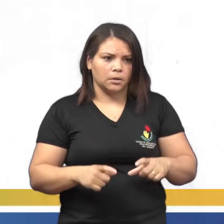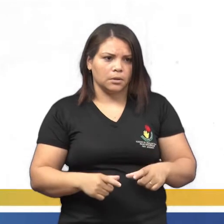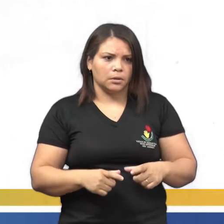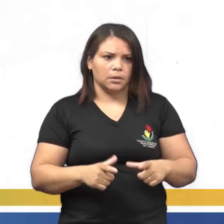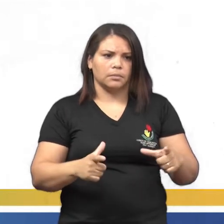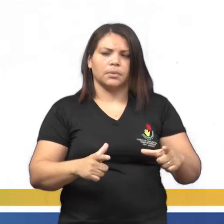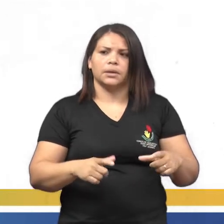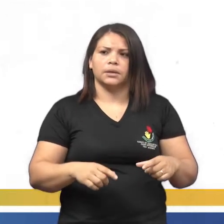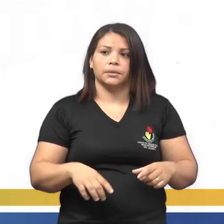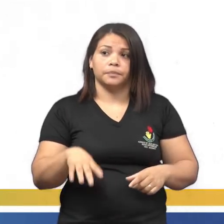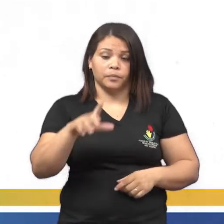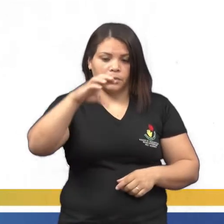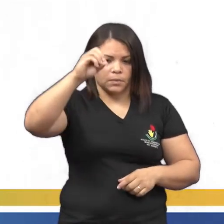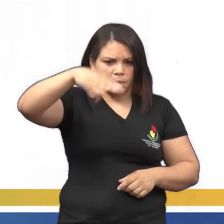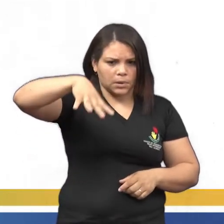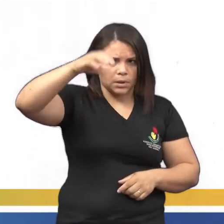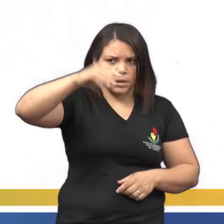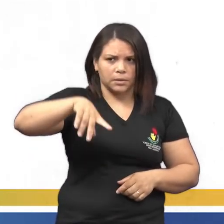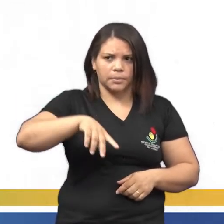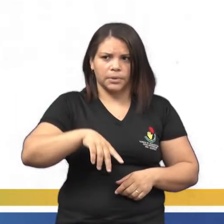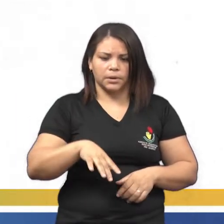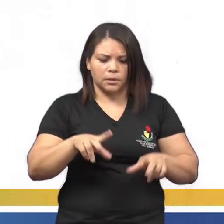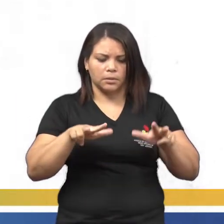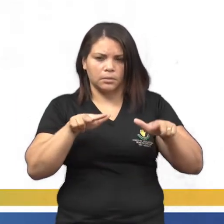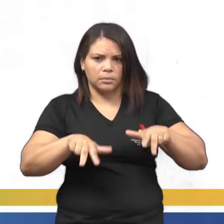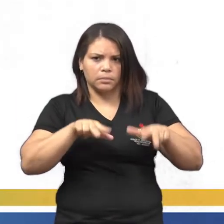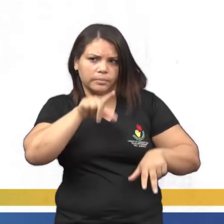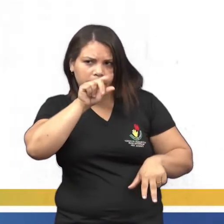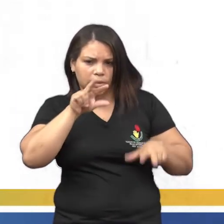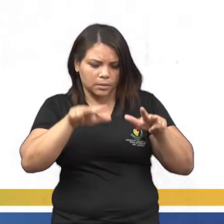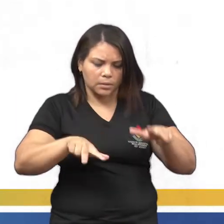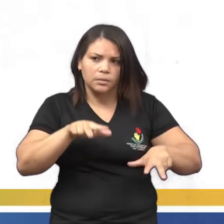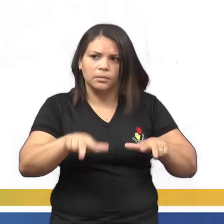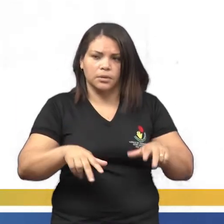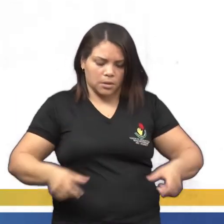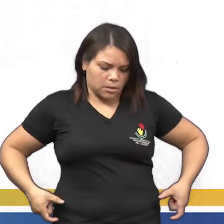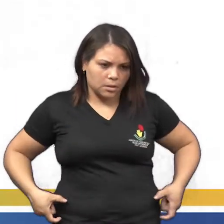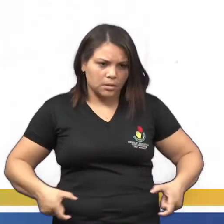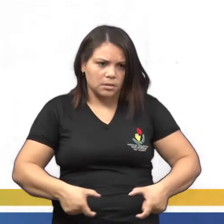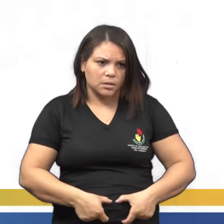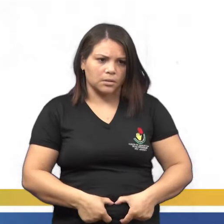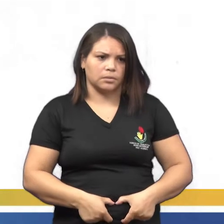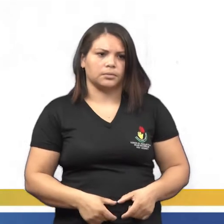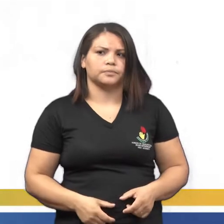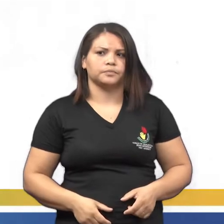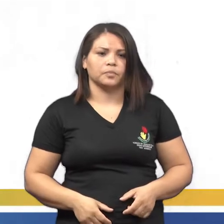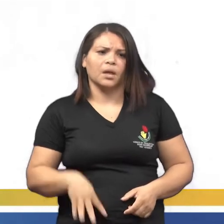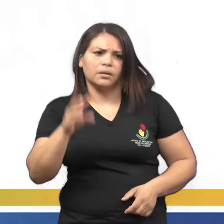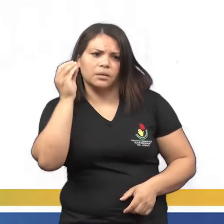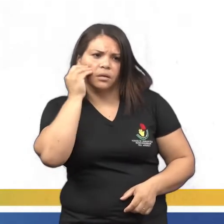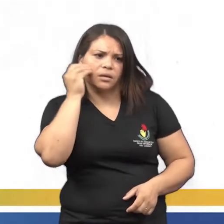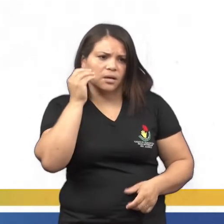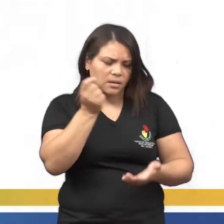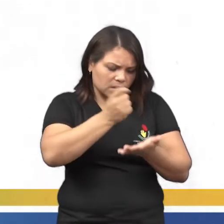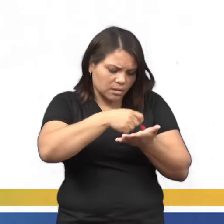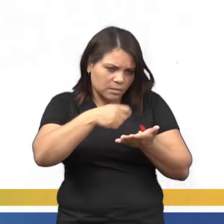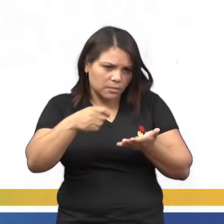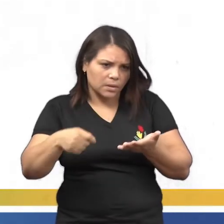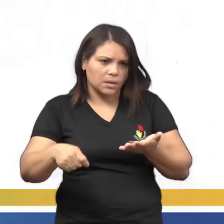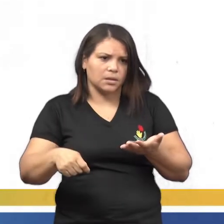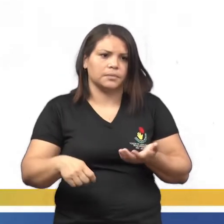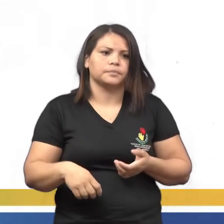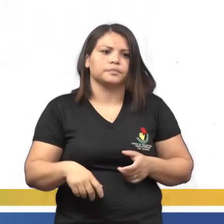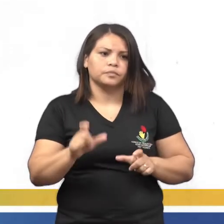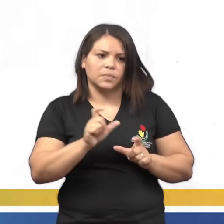Empada. Lâmpada. Pinto e cinto, certo? E aí, você agora poderia estar tentando escrever essas